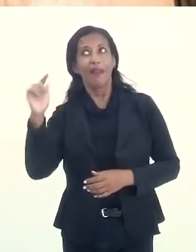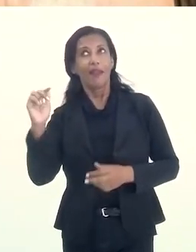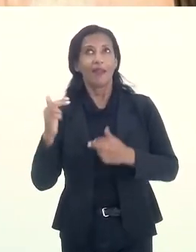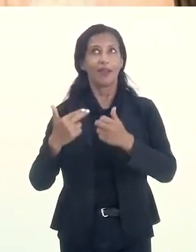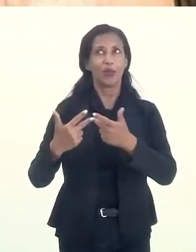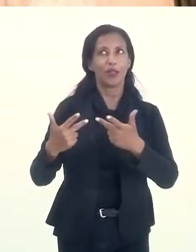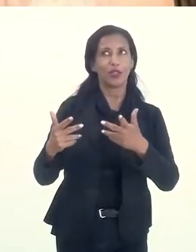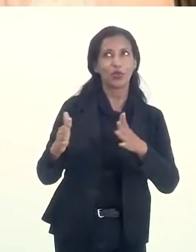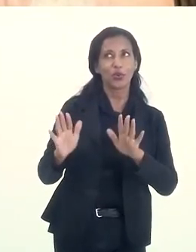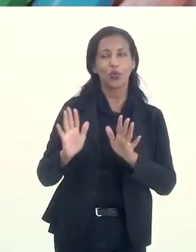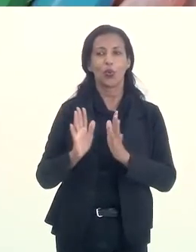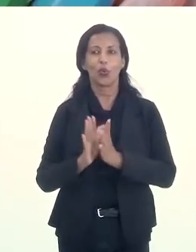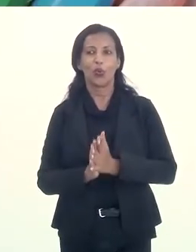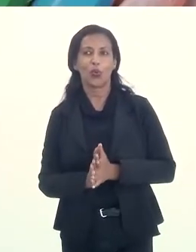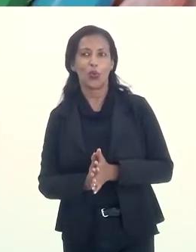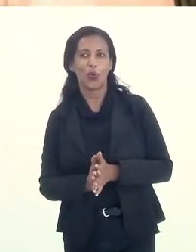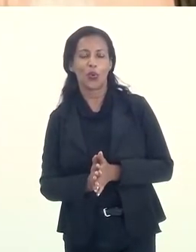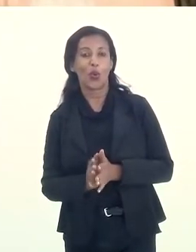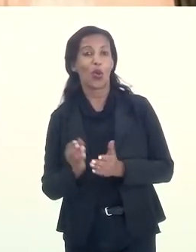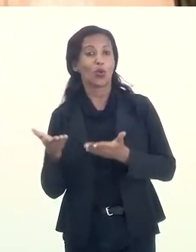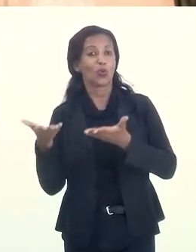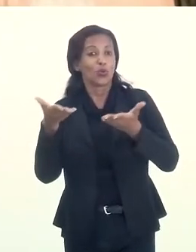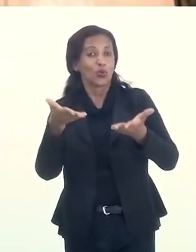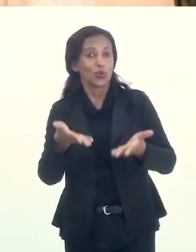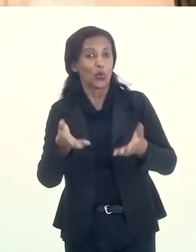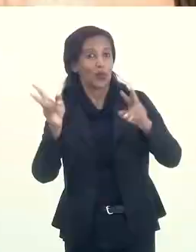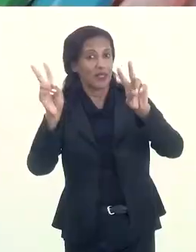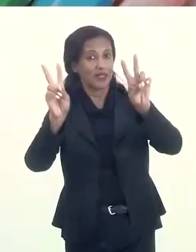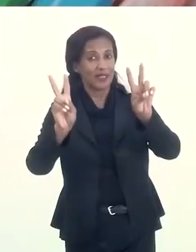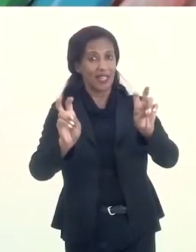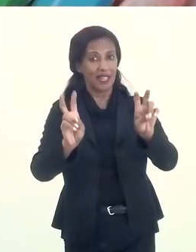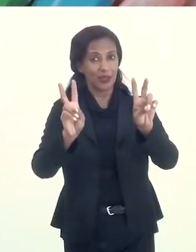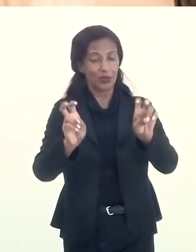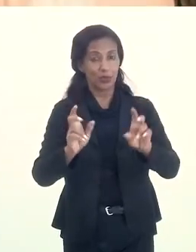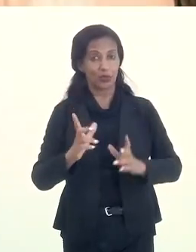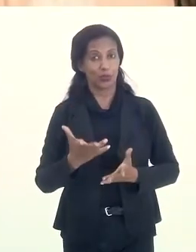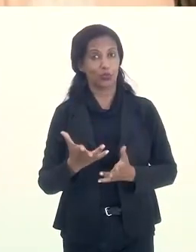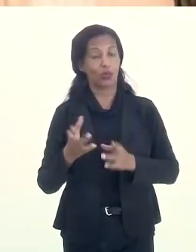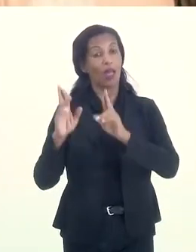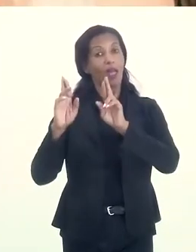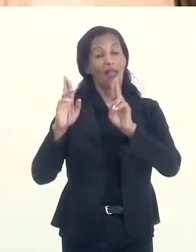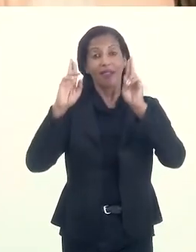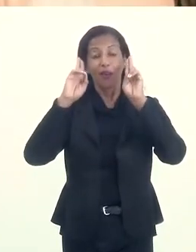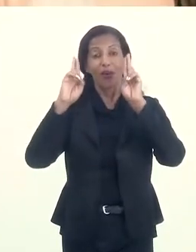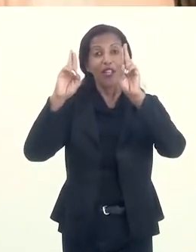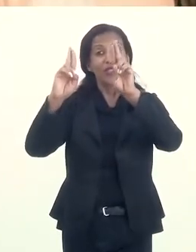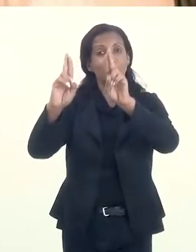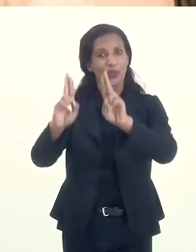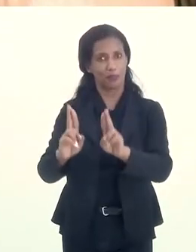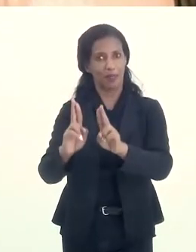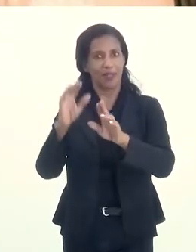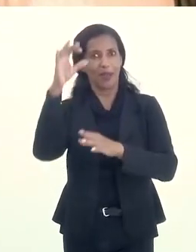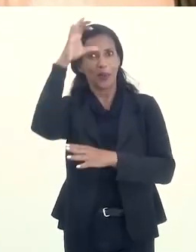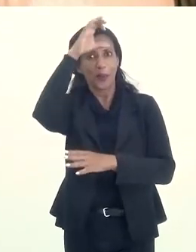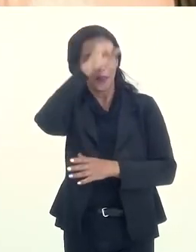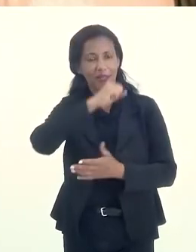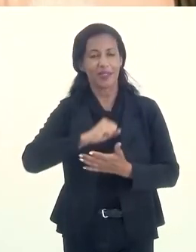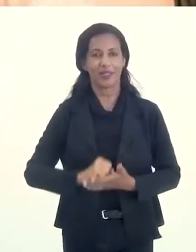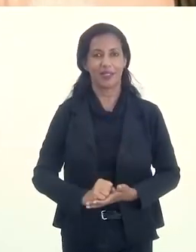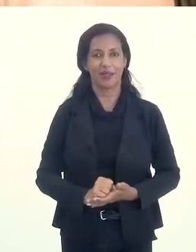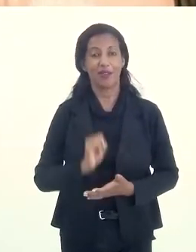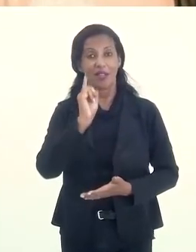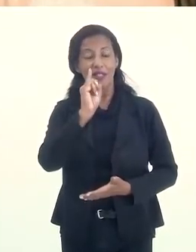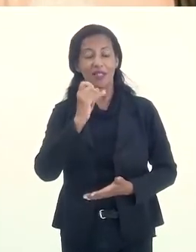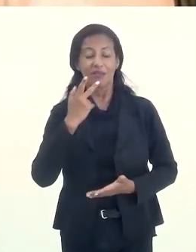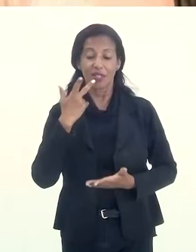coisas, sobre esse aspecto. É até um respeito, é até um respeito à compreensão,